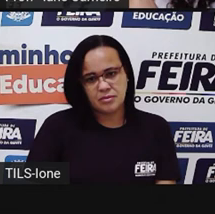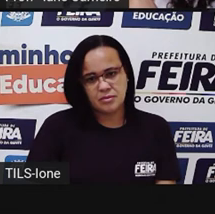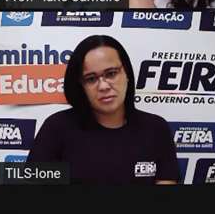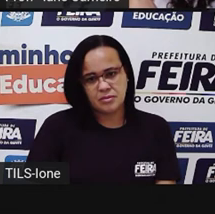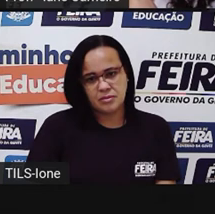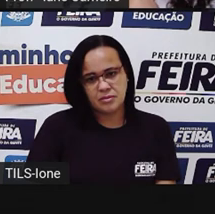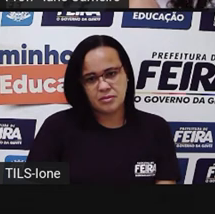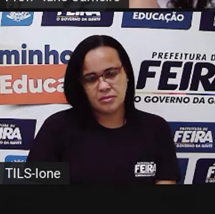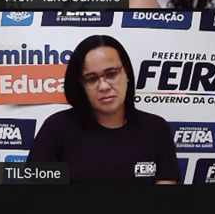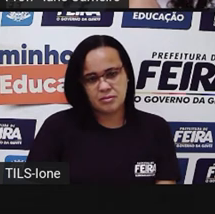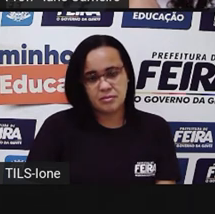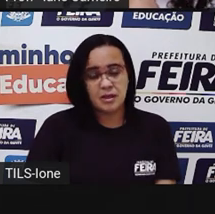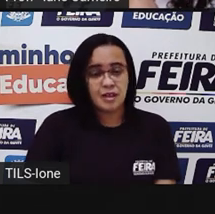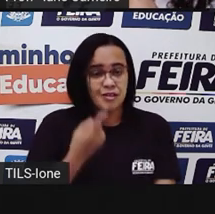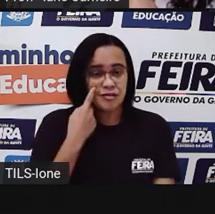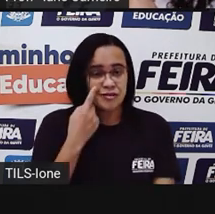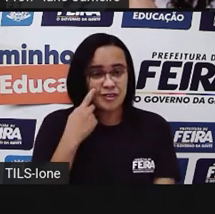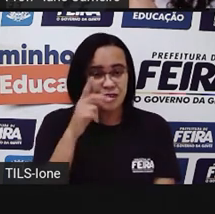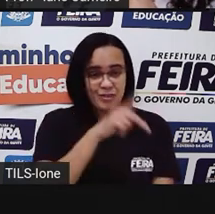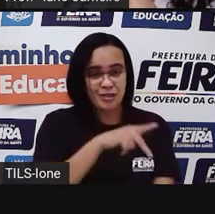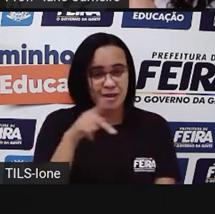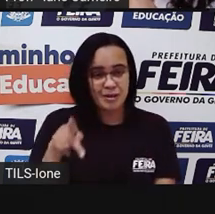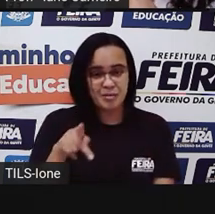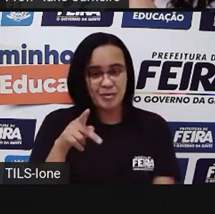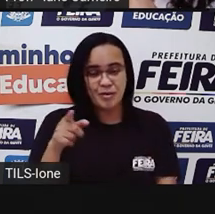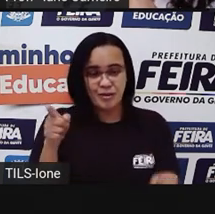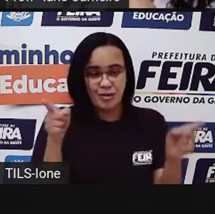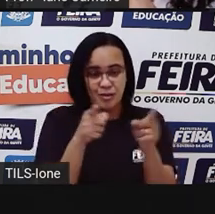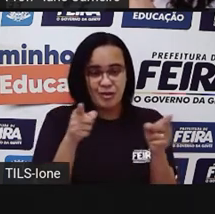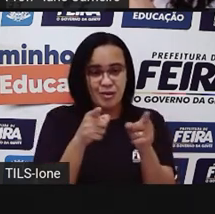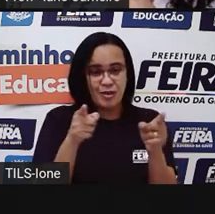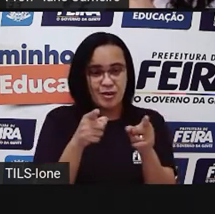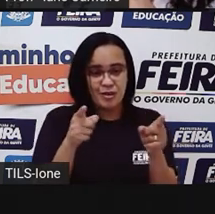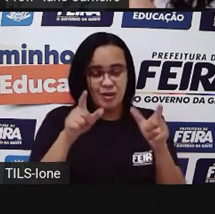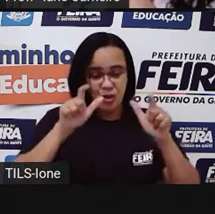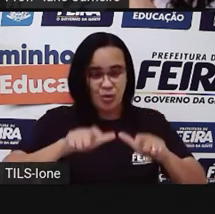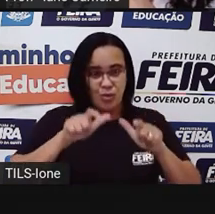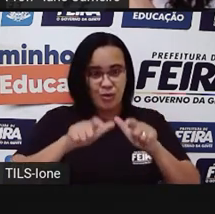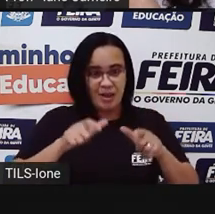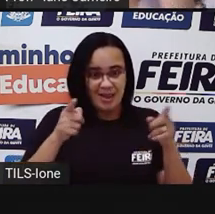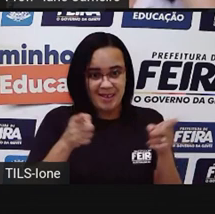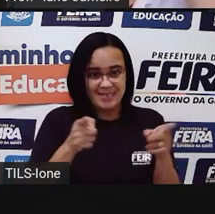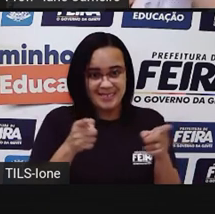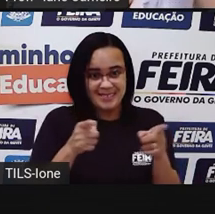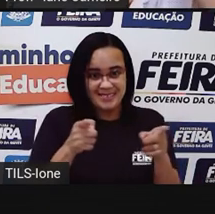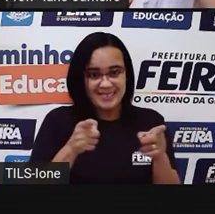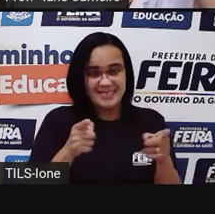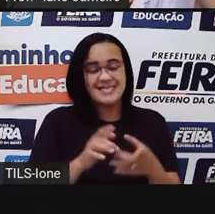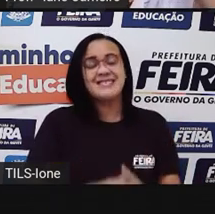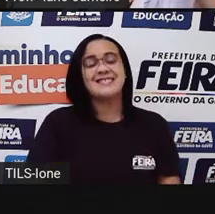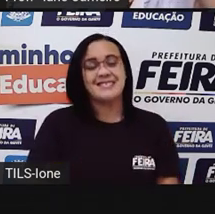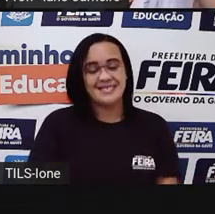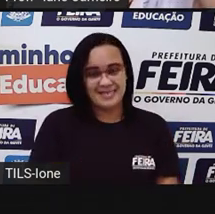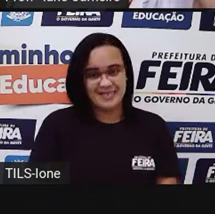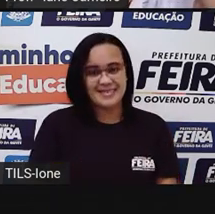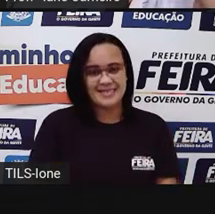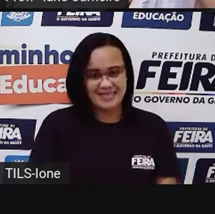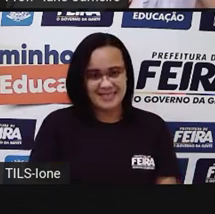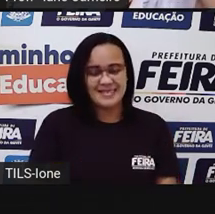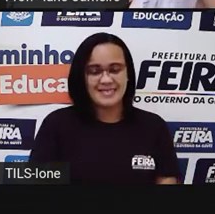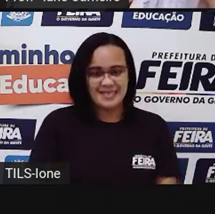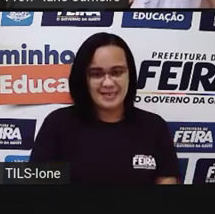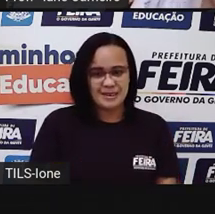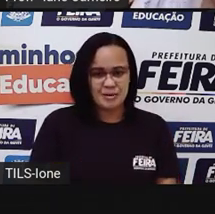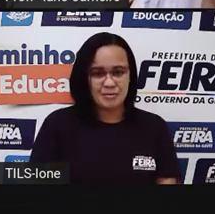Reais. Viram que a Prova deu um espaço aqui, ó. Para começar, ó. Tem um espaço entre uma palavra e outra.